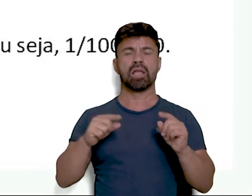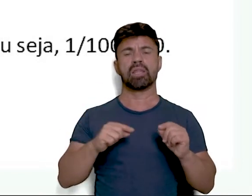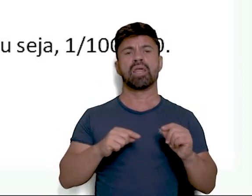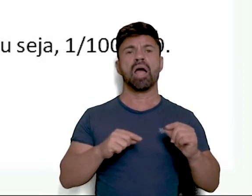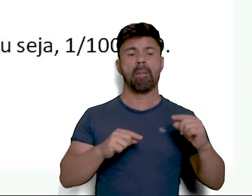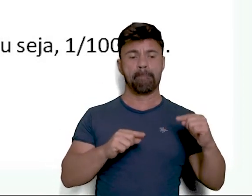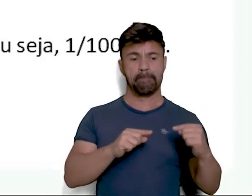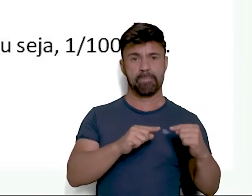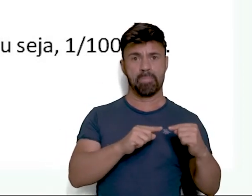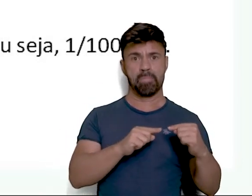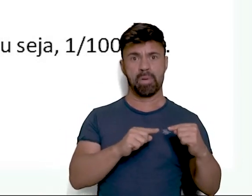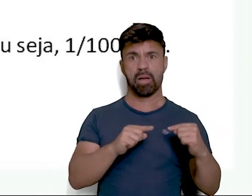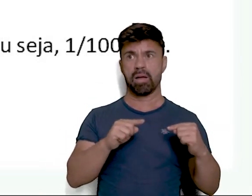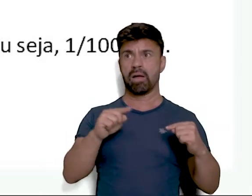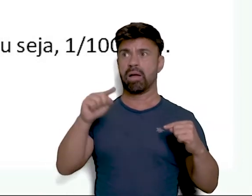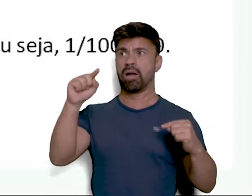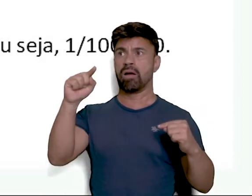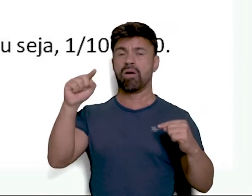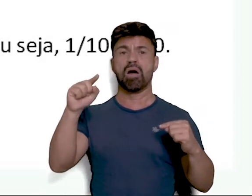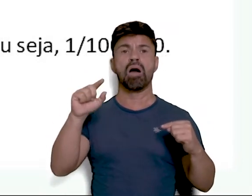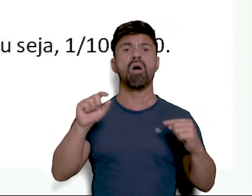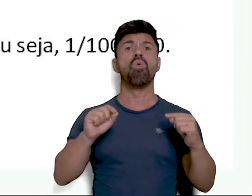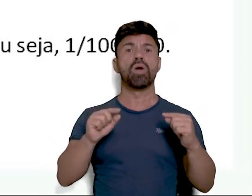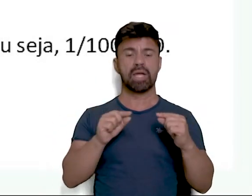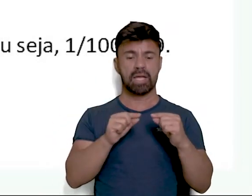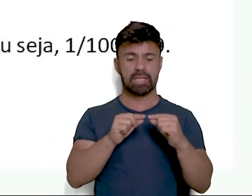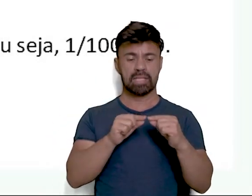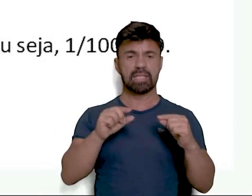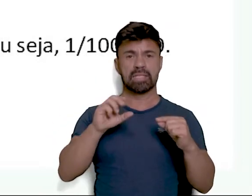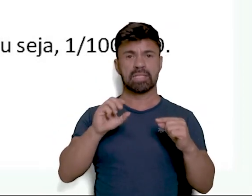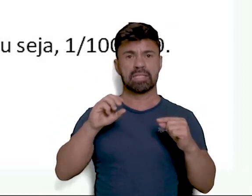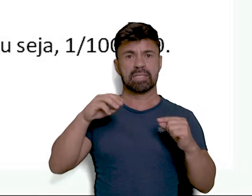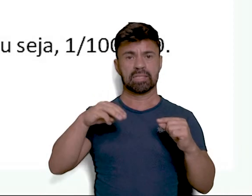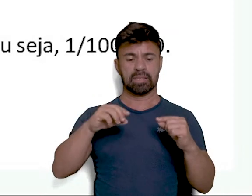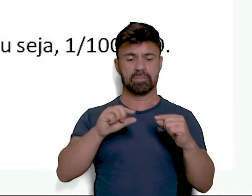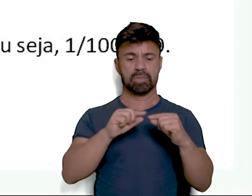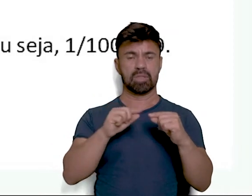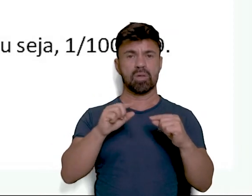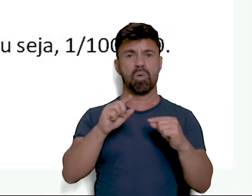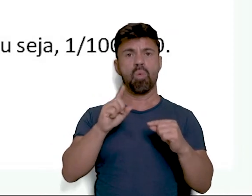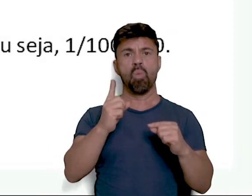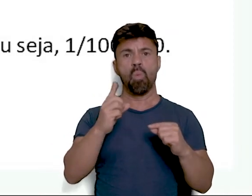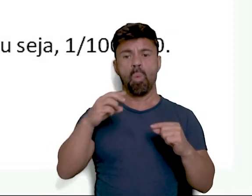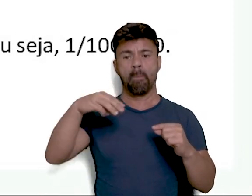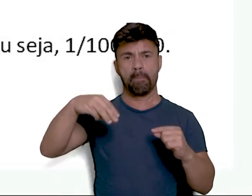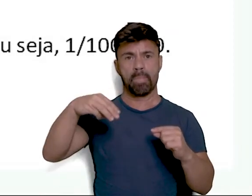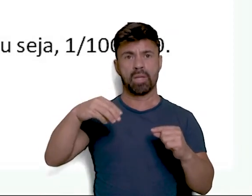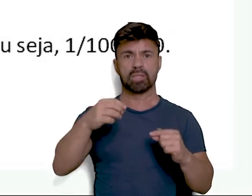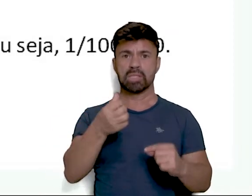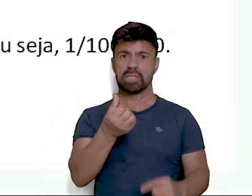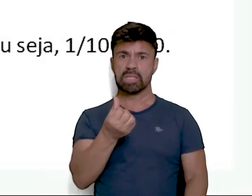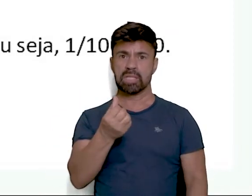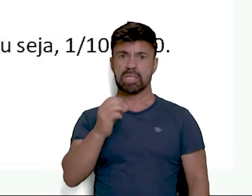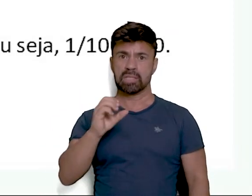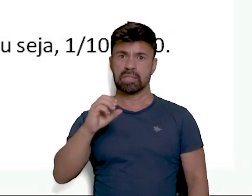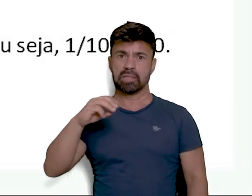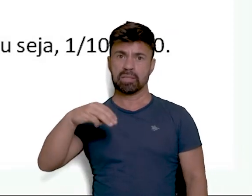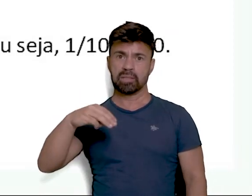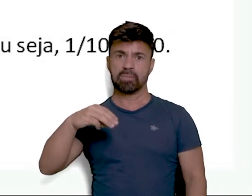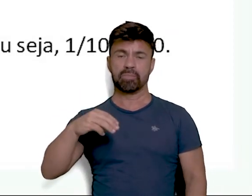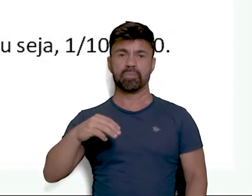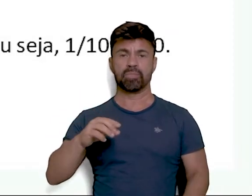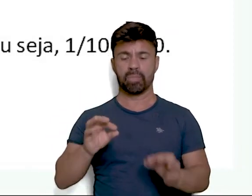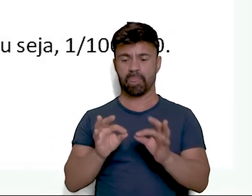para a maior. A unidade menor que temos é o centímetro. E um metro tem cem centímetros. E a unidade maior